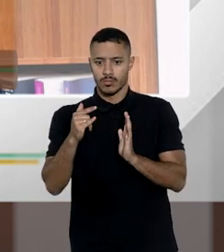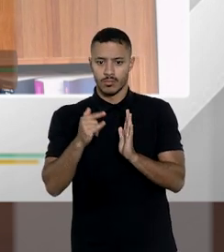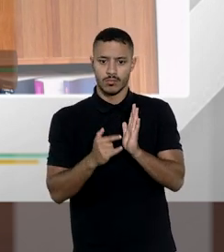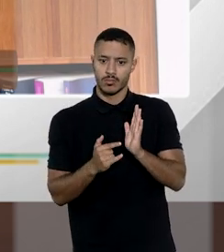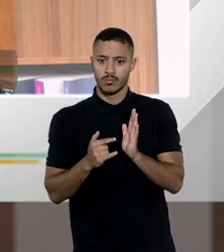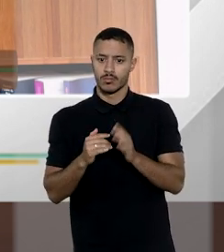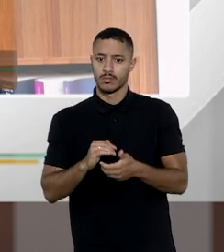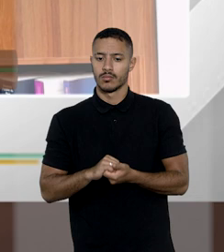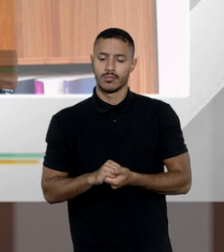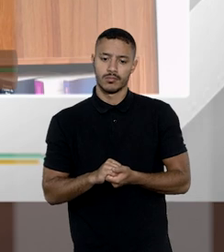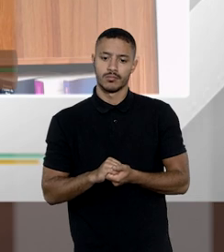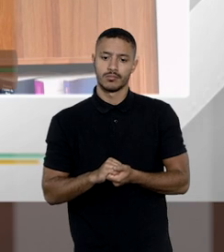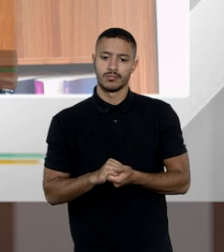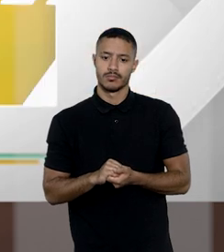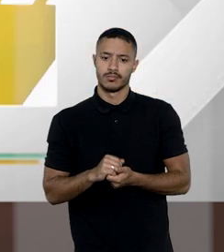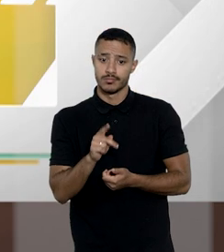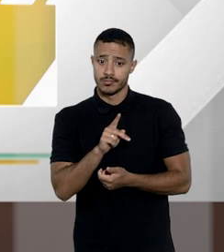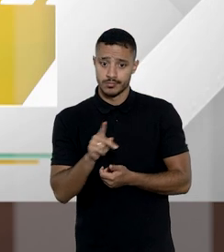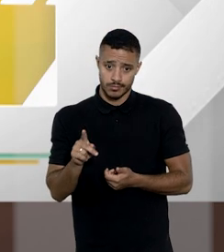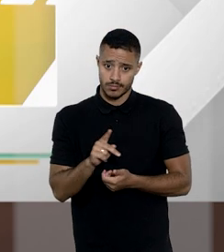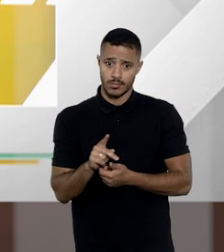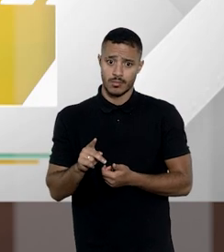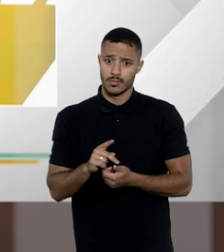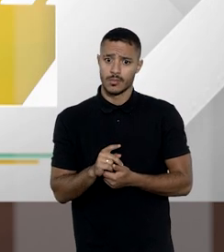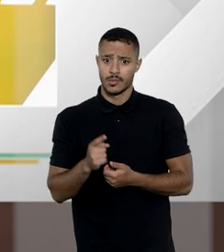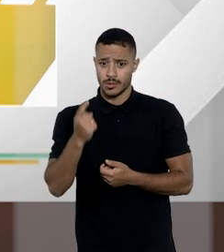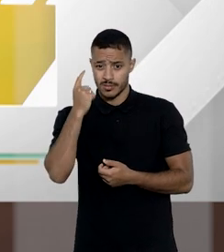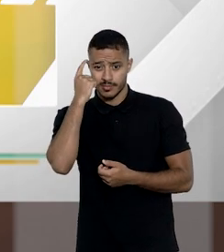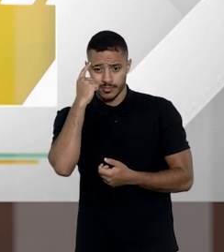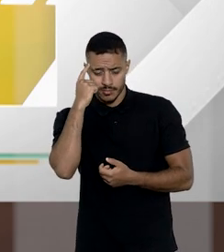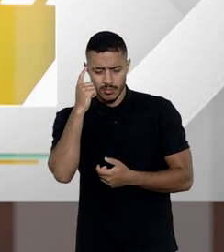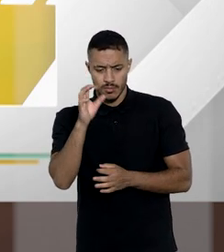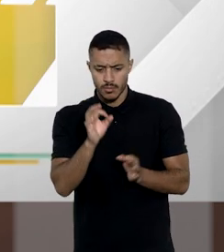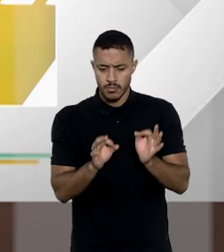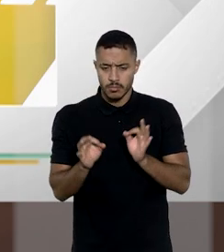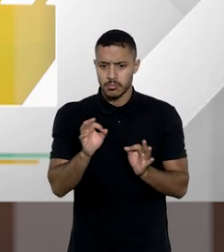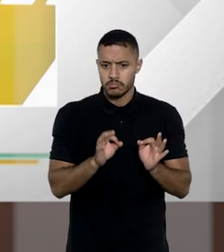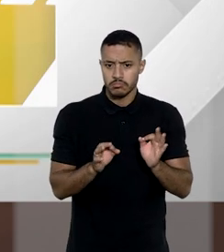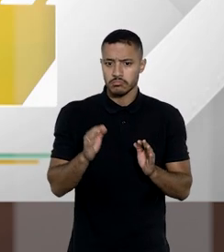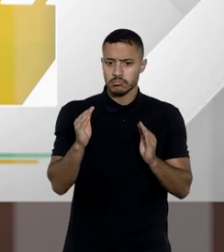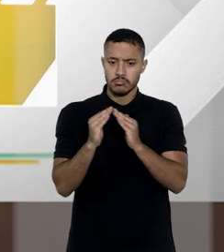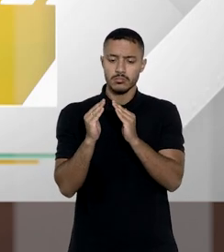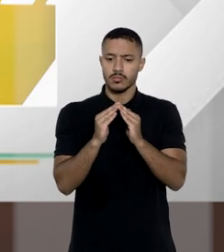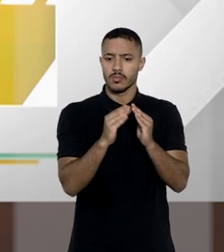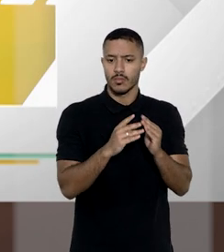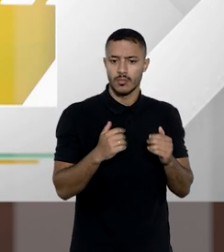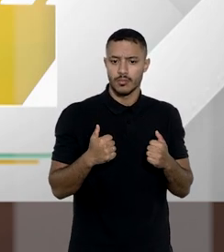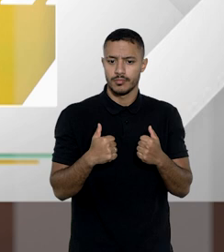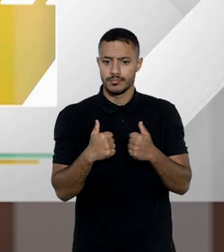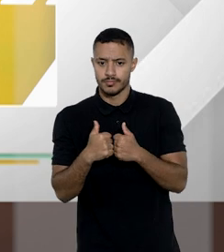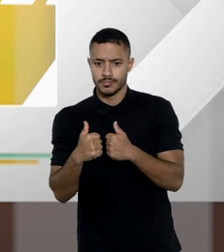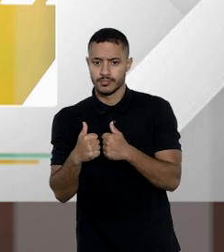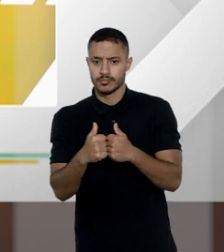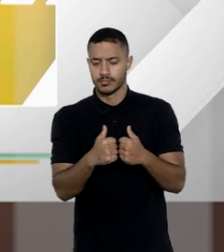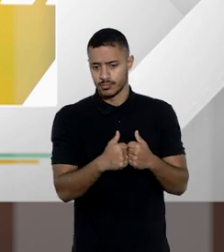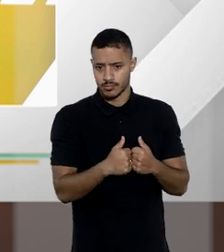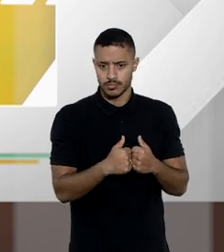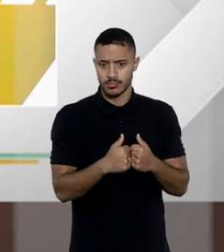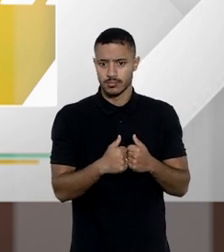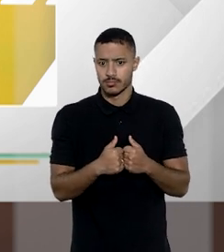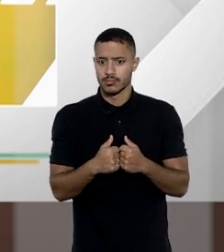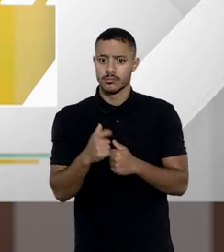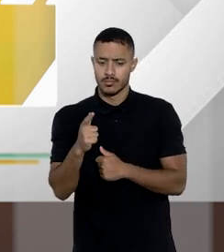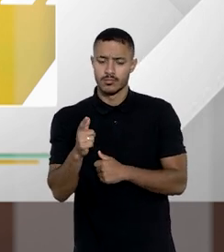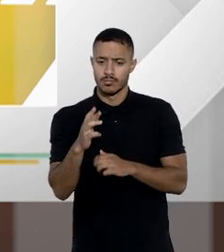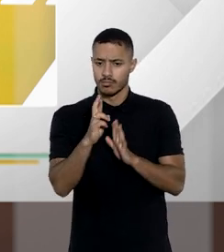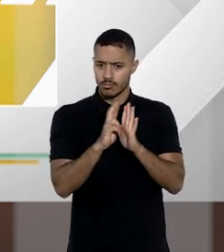inventário em tabelionato de notas professor Conrado sobre a questão da regularização de imóveis que compõem o acervo do espólio